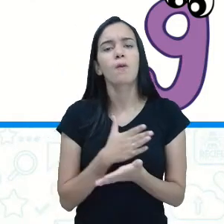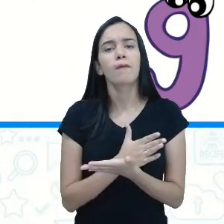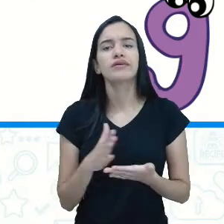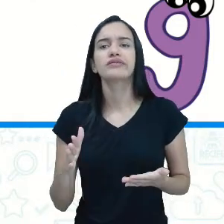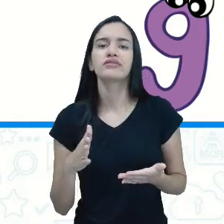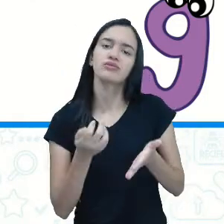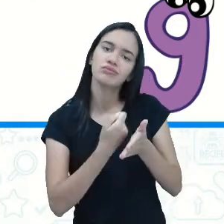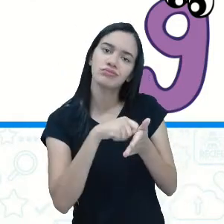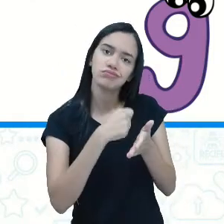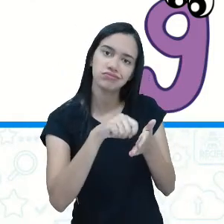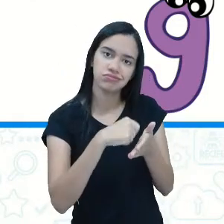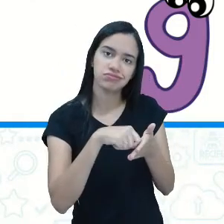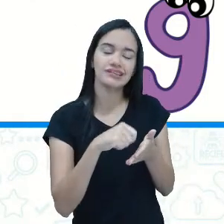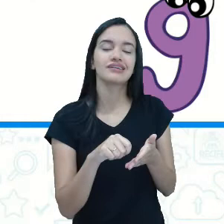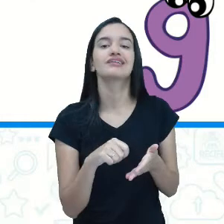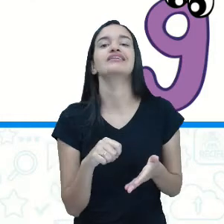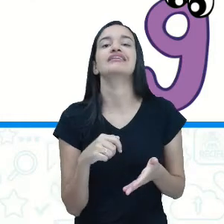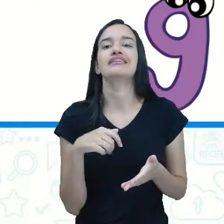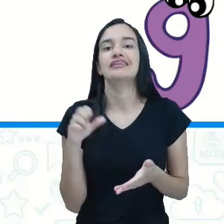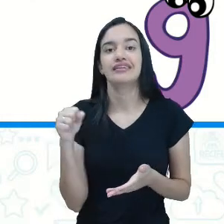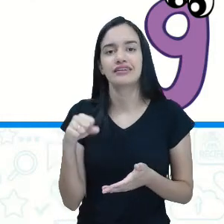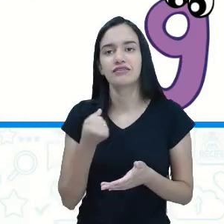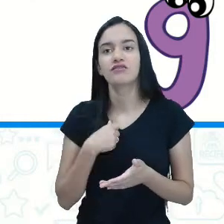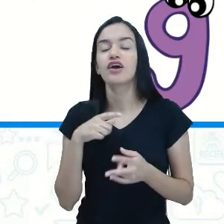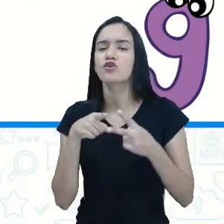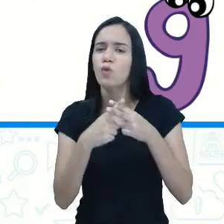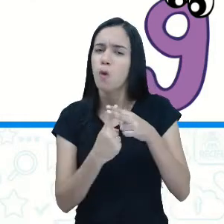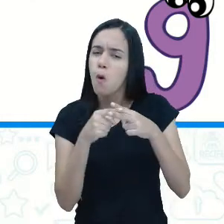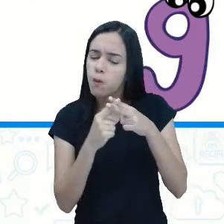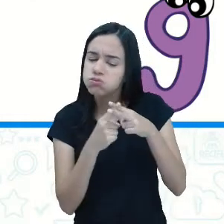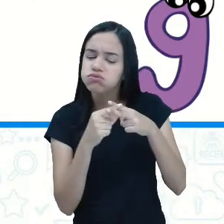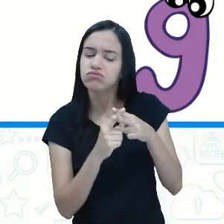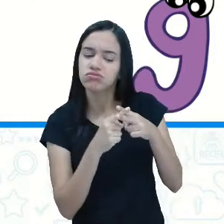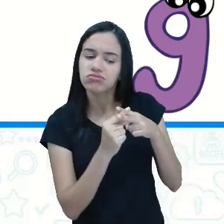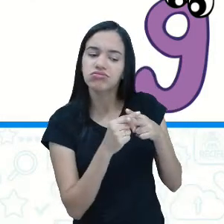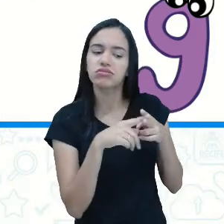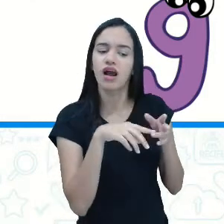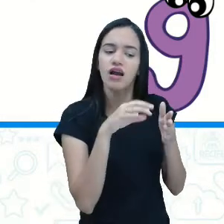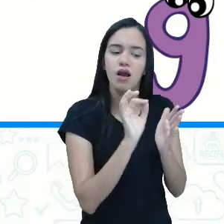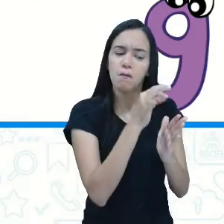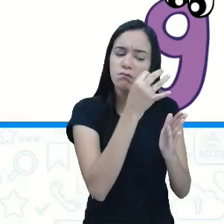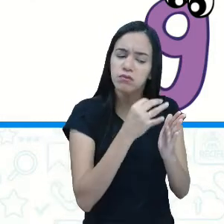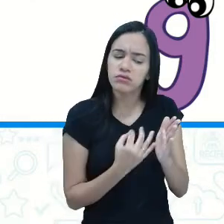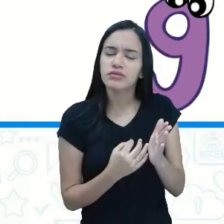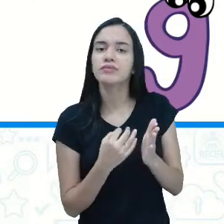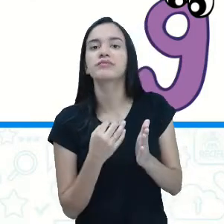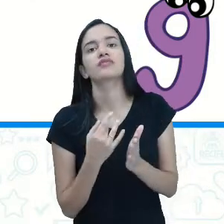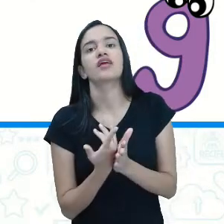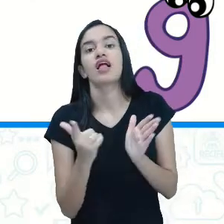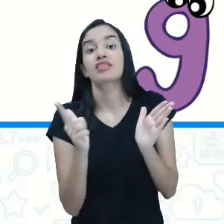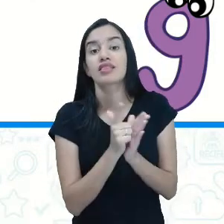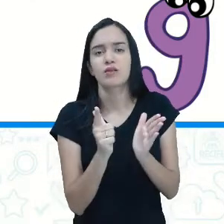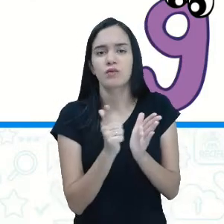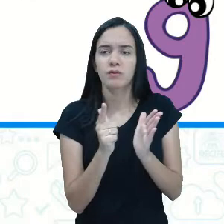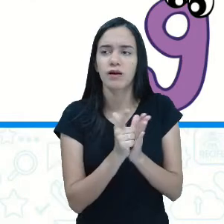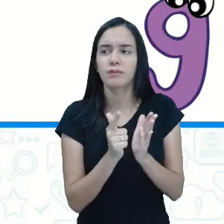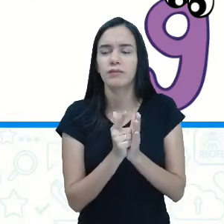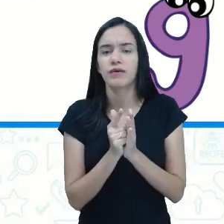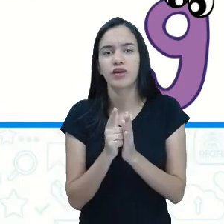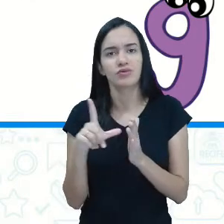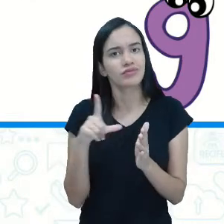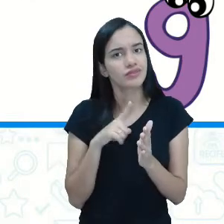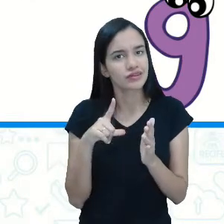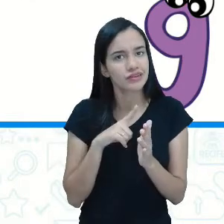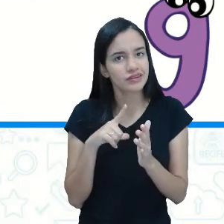escrever, não foi, professora Josi? Isso mesmo. E a gente ainda vai corrigir essa parlenda, viu? A gente colocou lá no papel, tá? No caderno de vocês também?